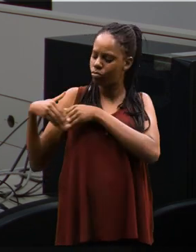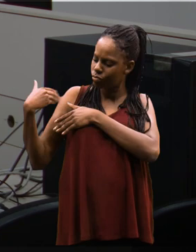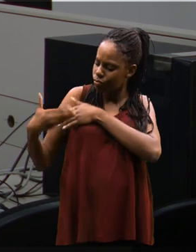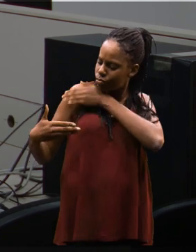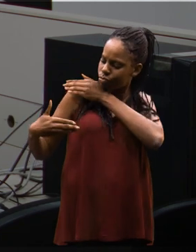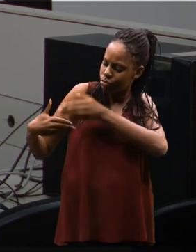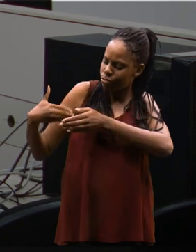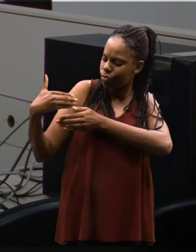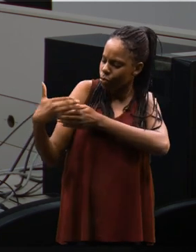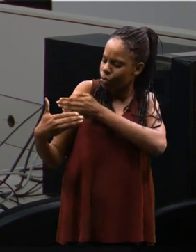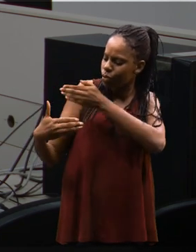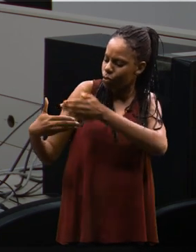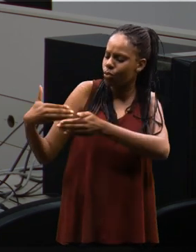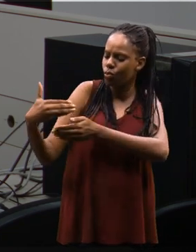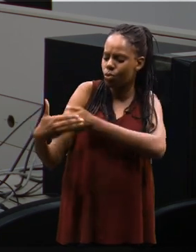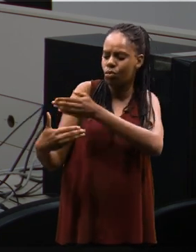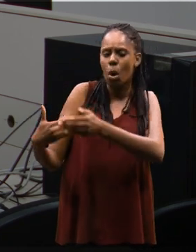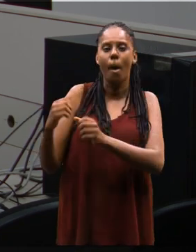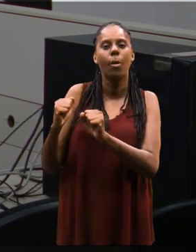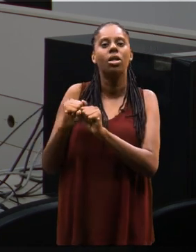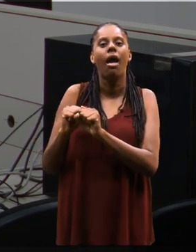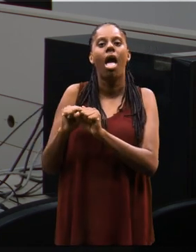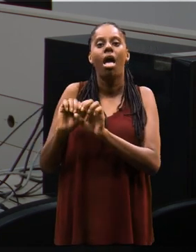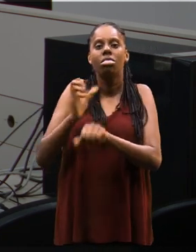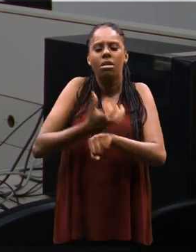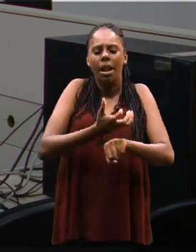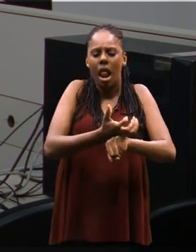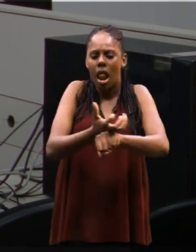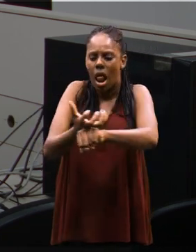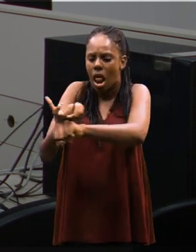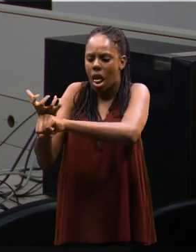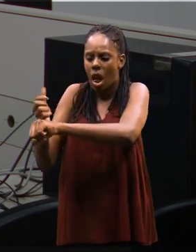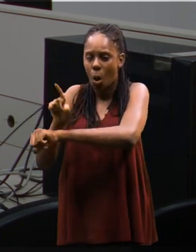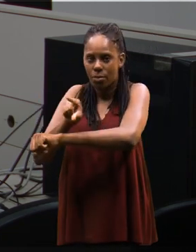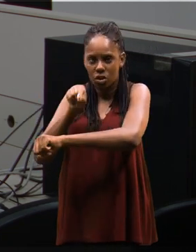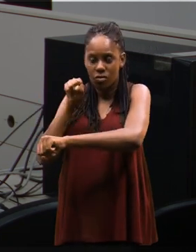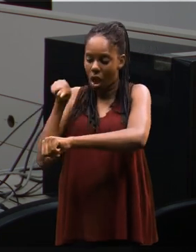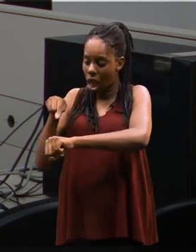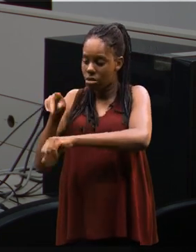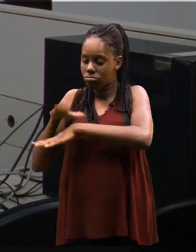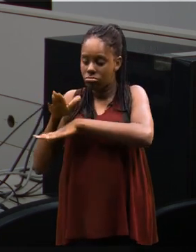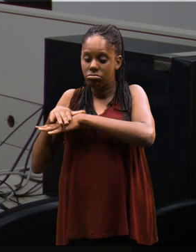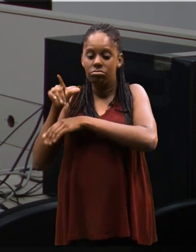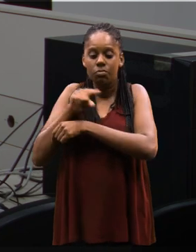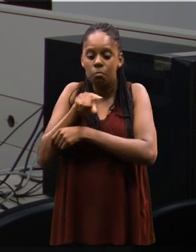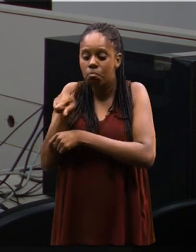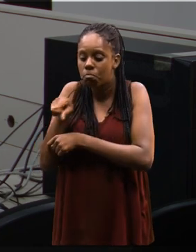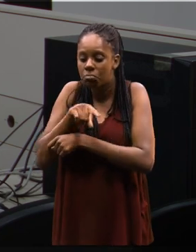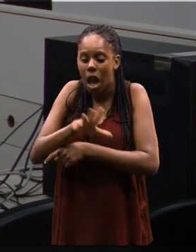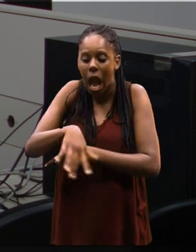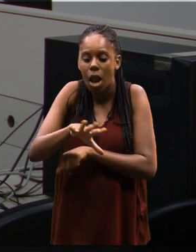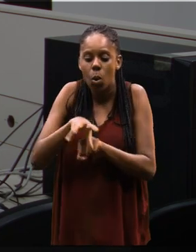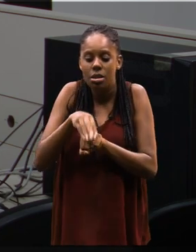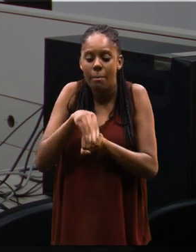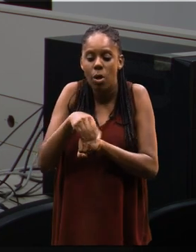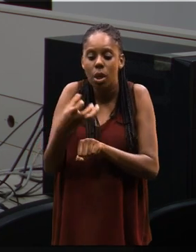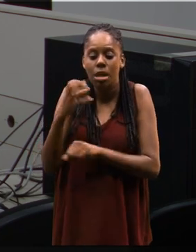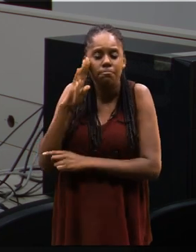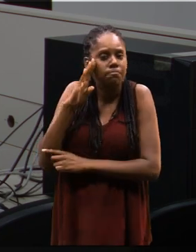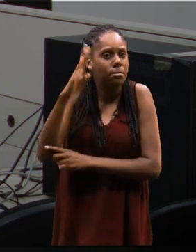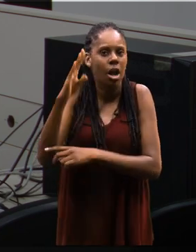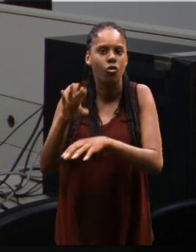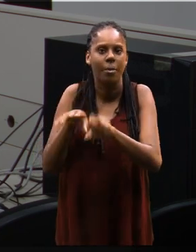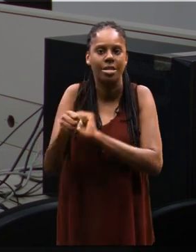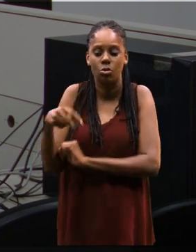avançar do curso, poder escolher de um conjunto de disciplinas optativas, qual é a área do conhecimento onde ele